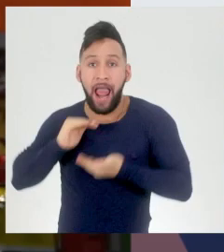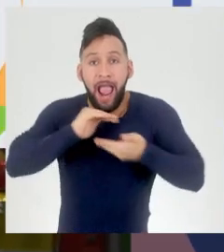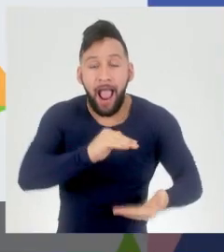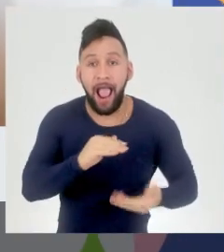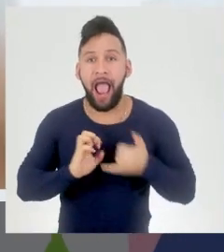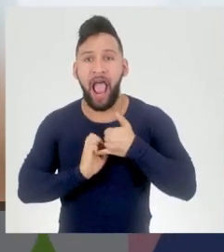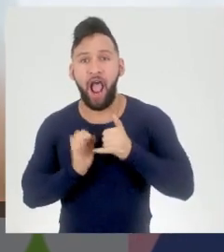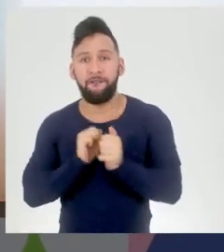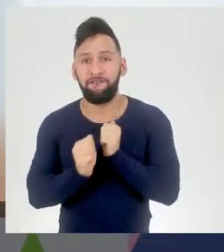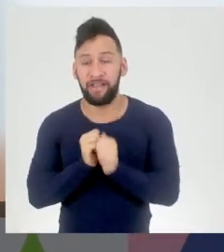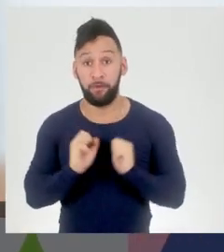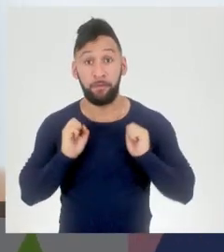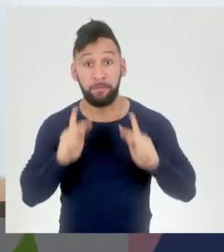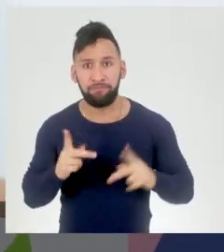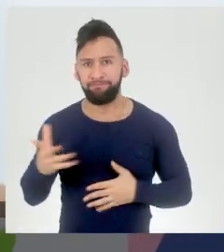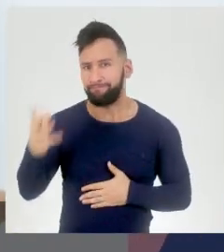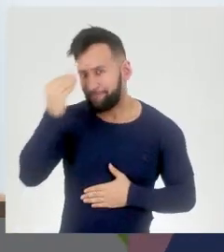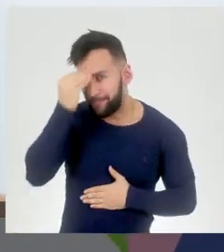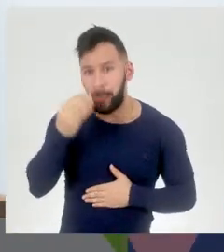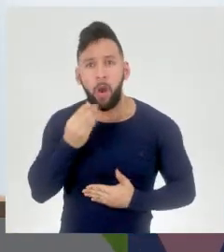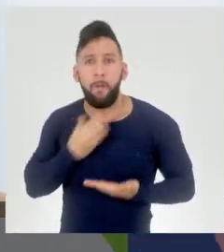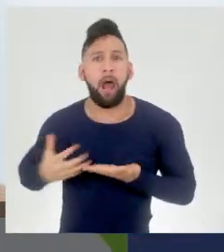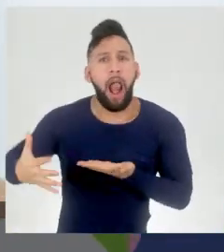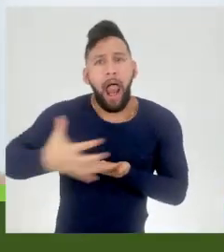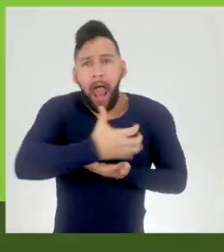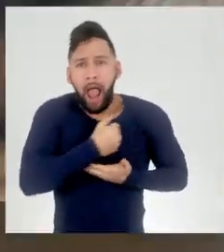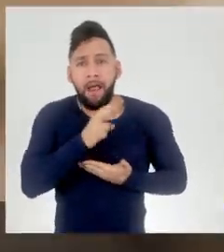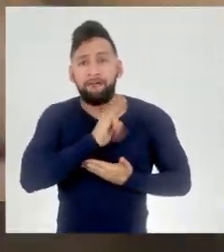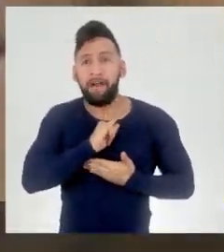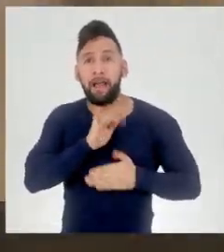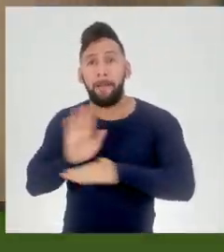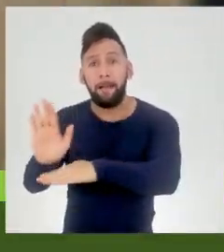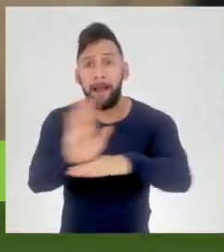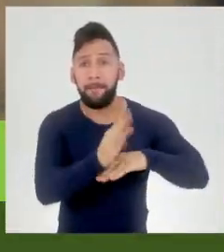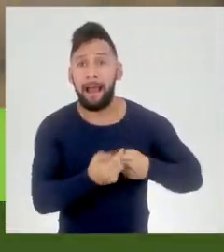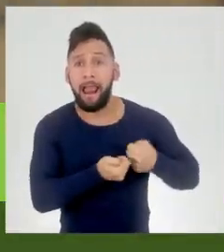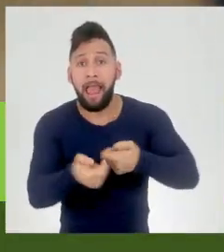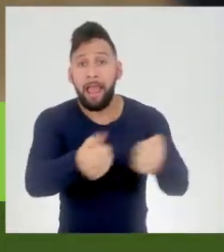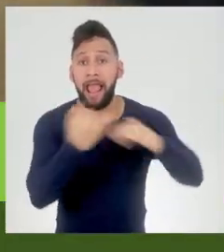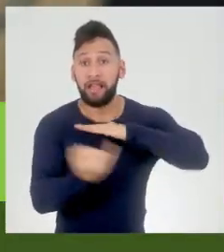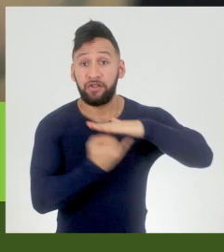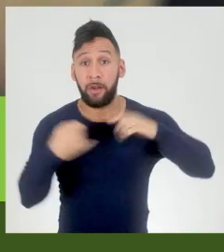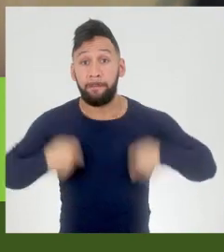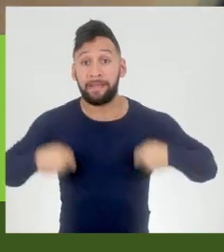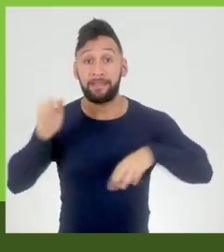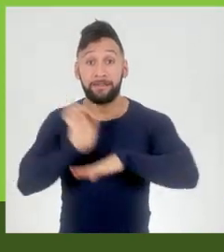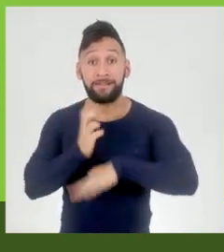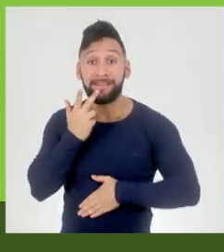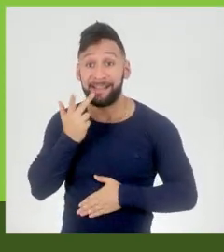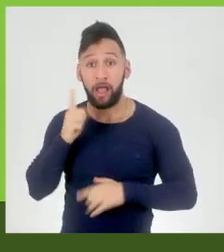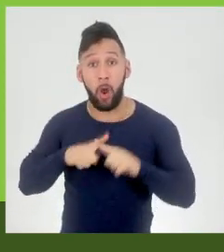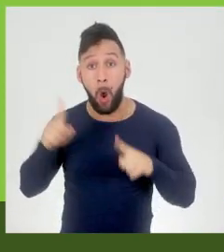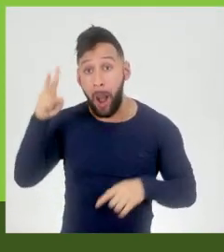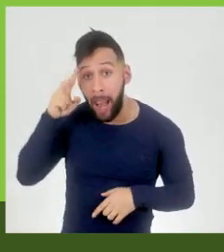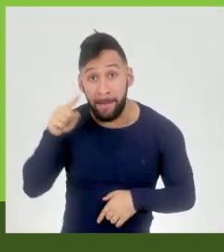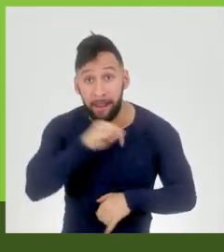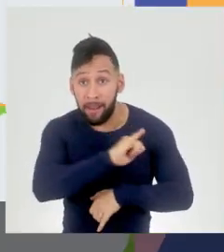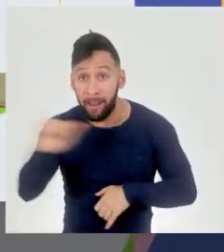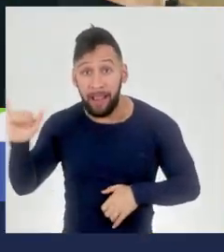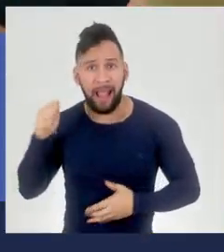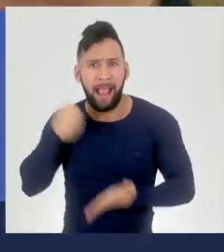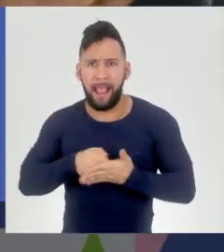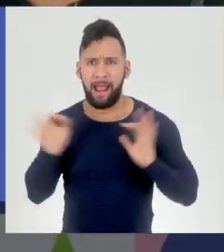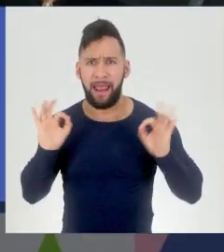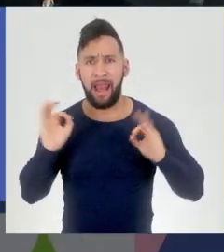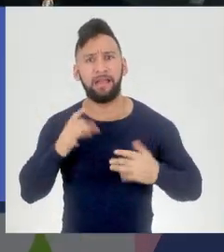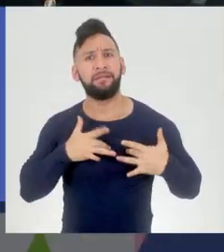cesta básica no momento da sua vacinação. A arrecadação será distribuída para as entidades carentes do Estado. Mas lembre-se, não é